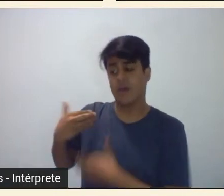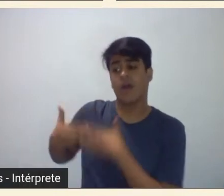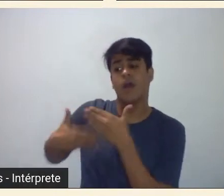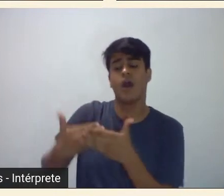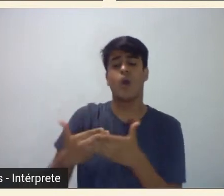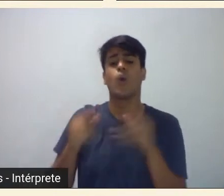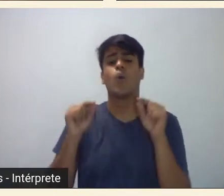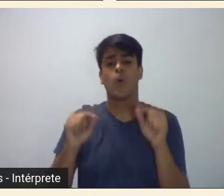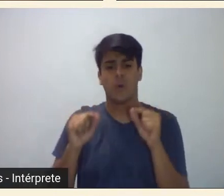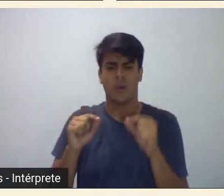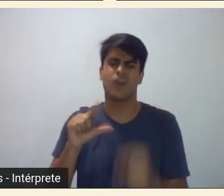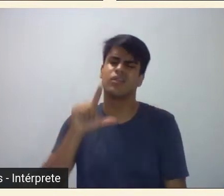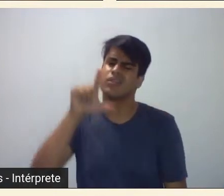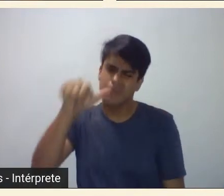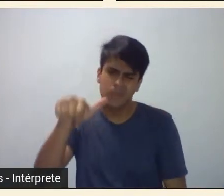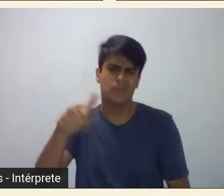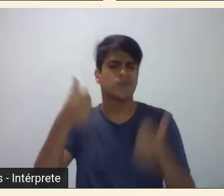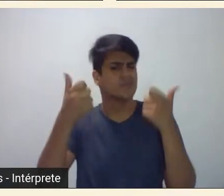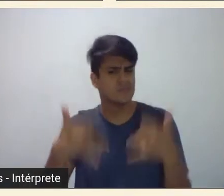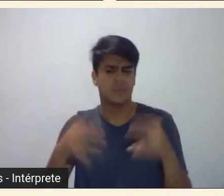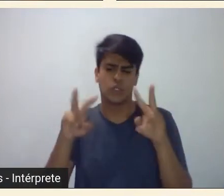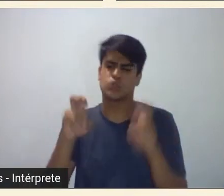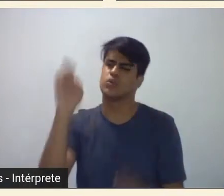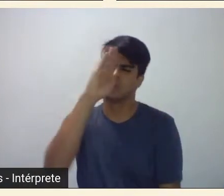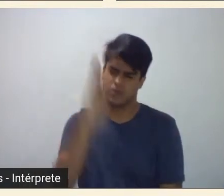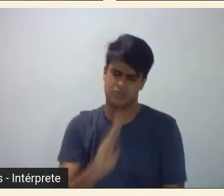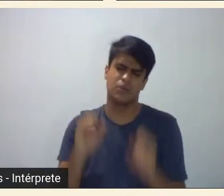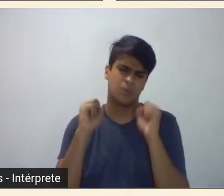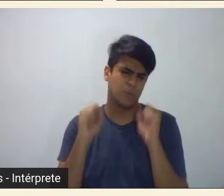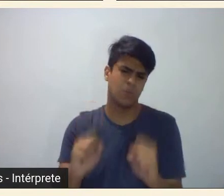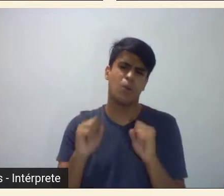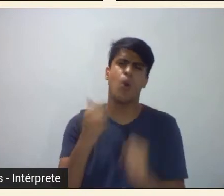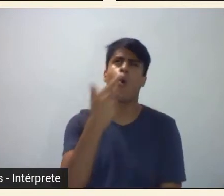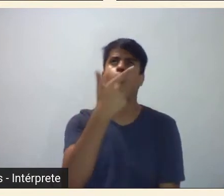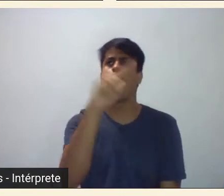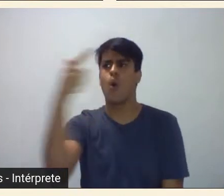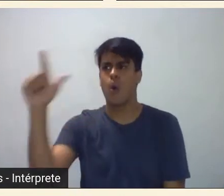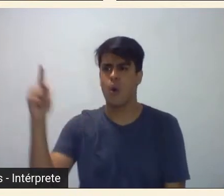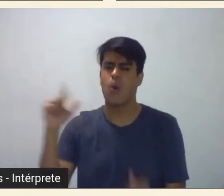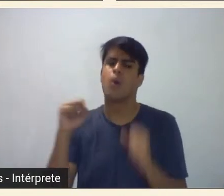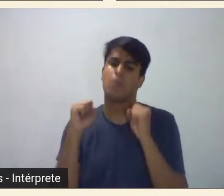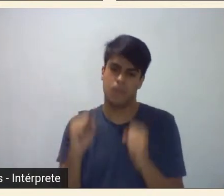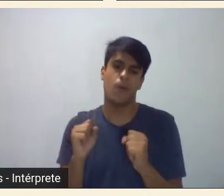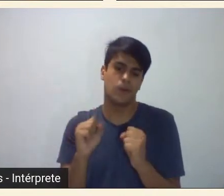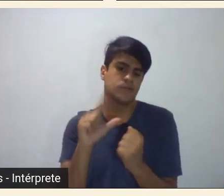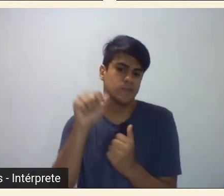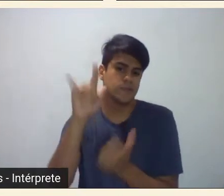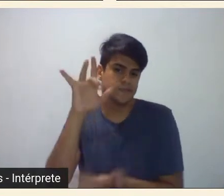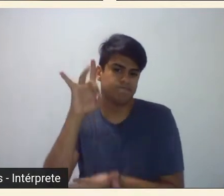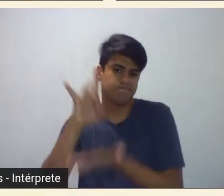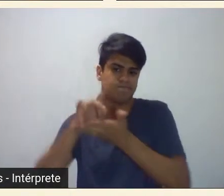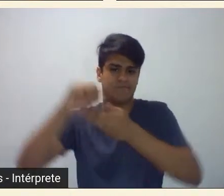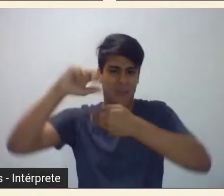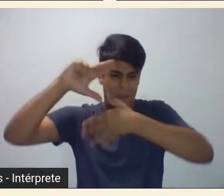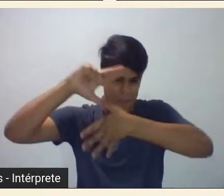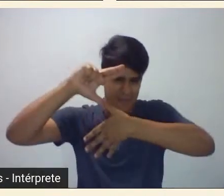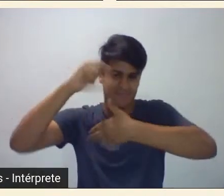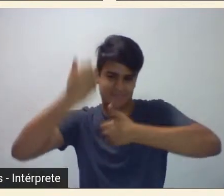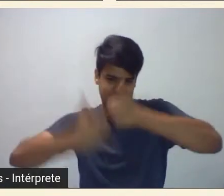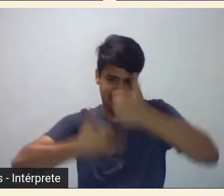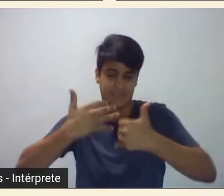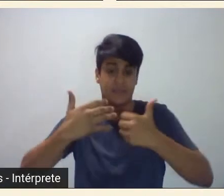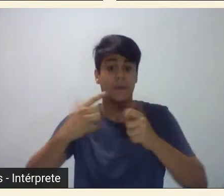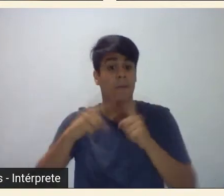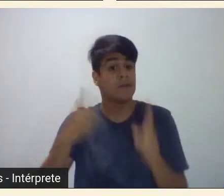abordo o Brasil depois eu posso entrar em outros espaços como eu entrei de fato na América Latina mas eu achava que